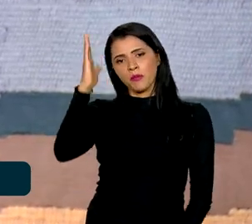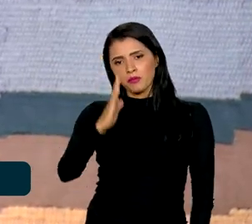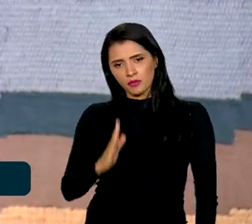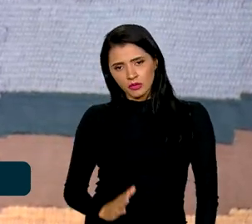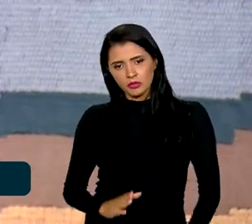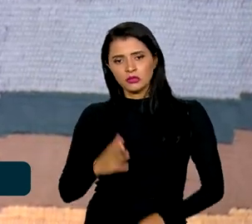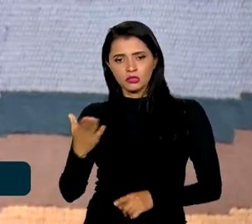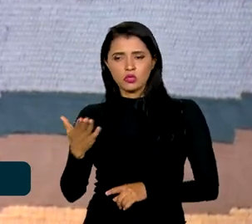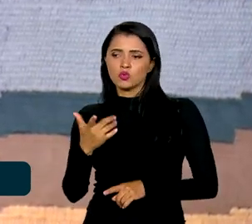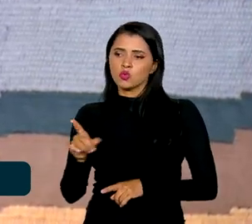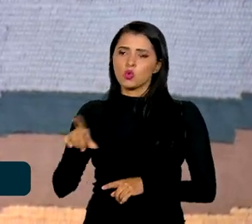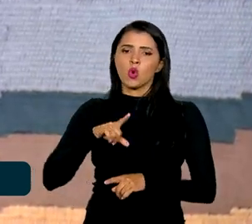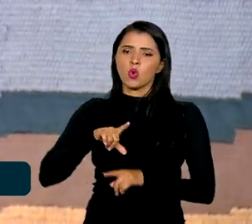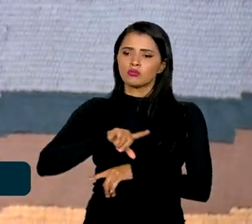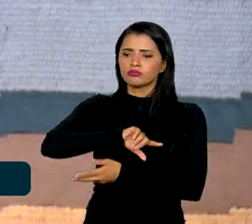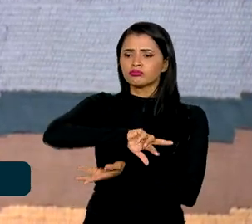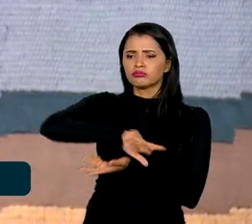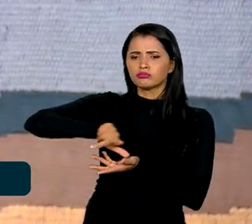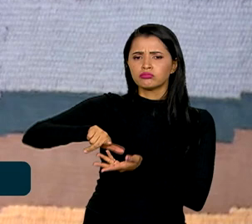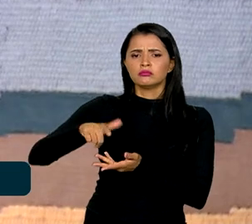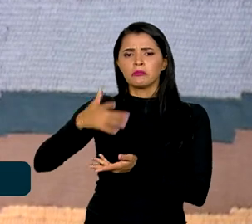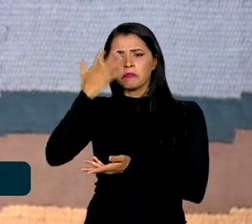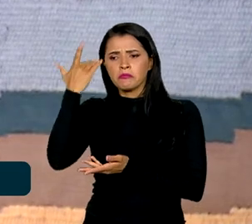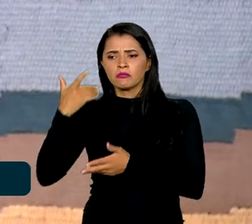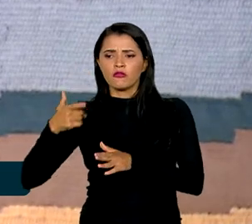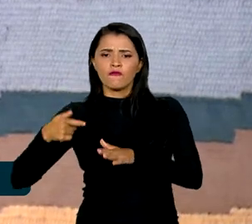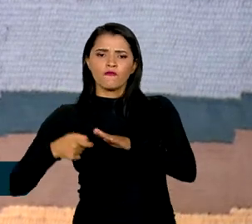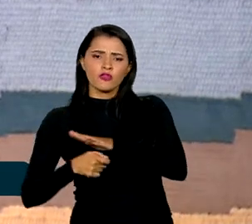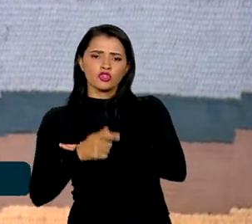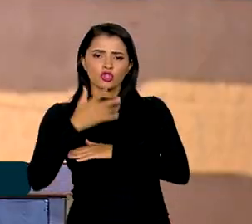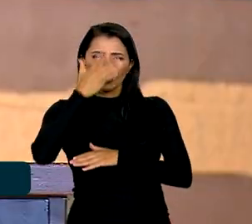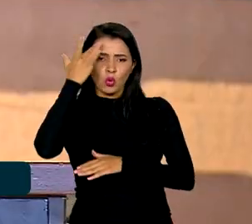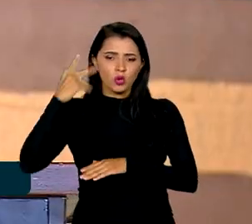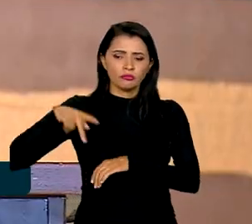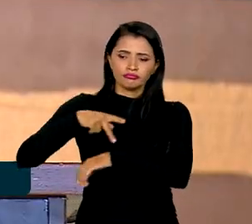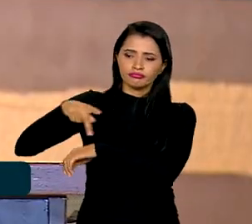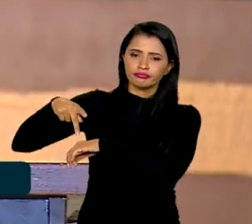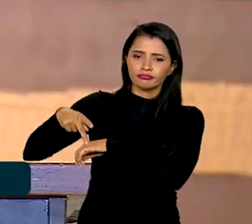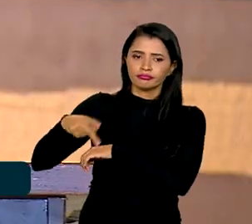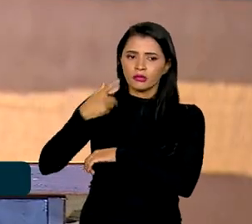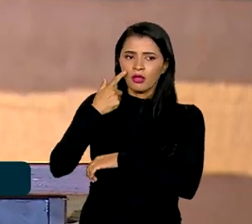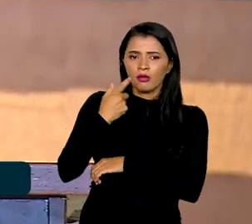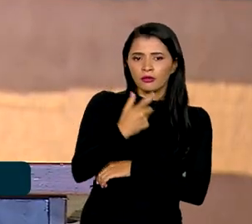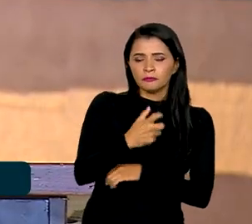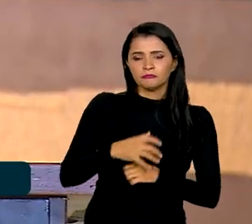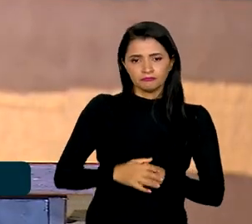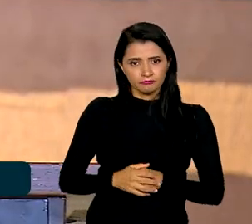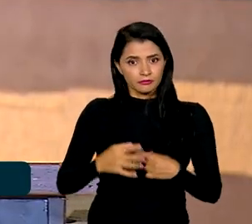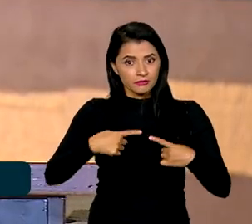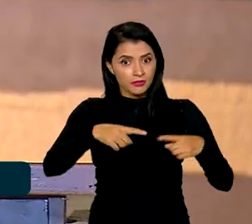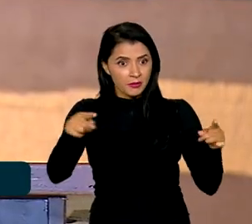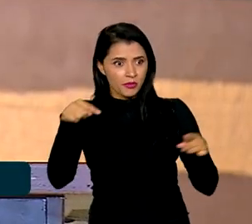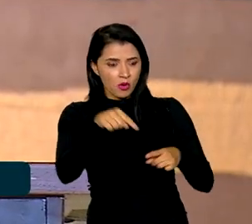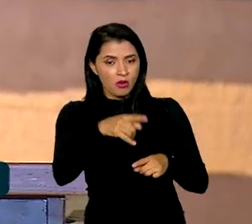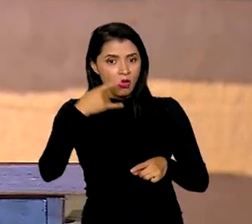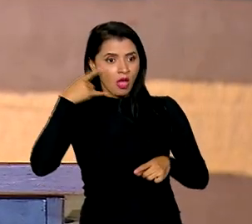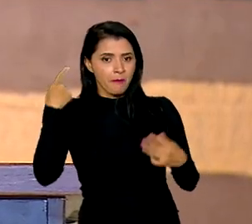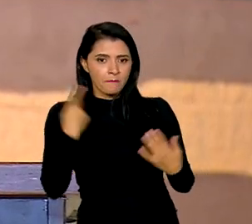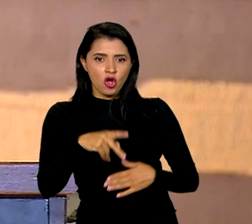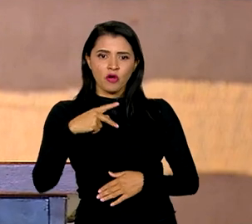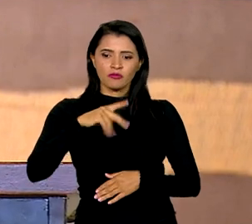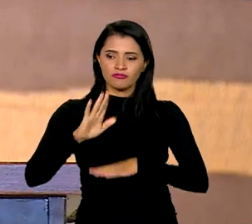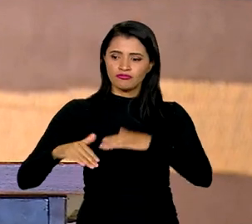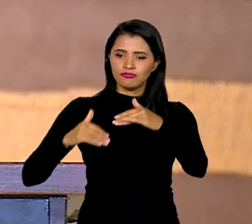com os diversos investidores internacionais. Ao lançar um programa ambicioso de desenvolvimento no Brasil